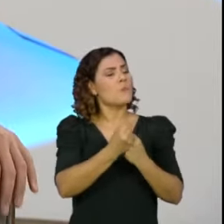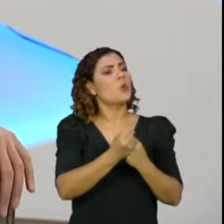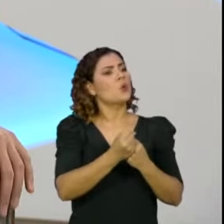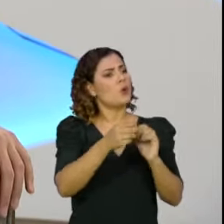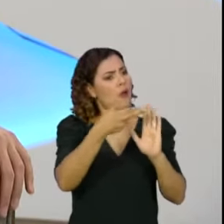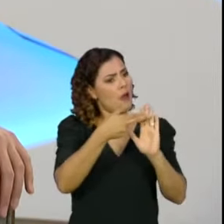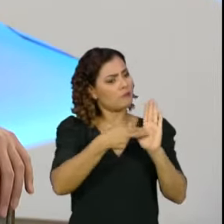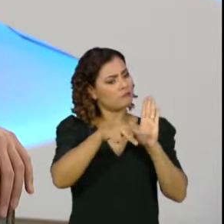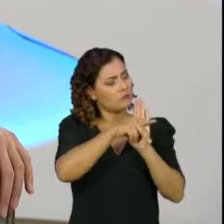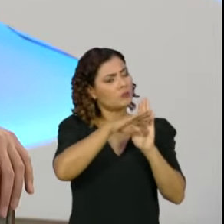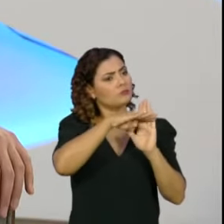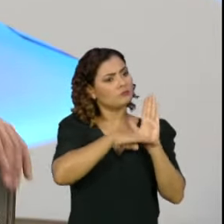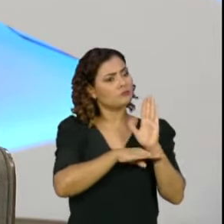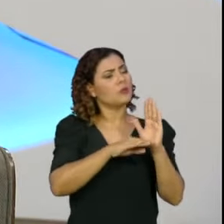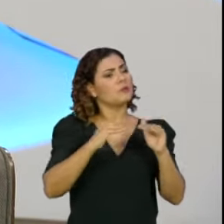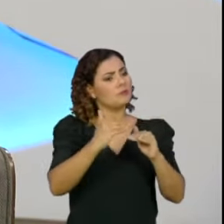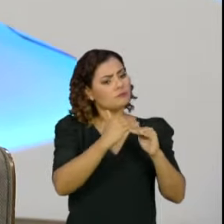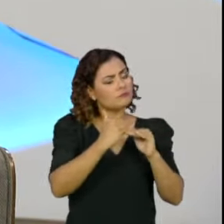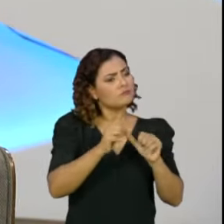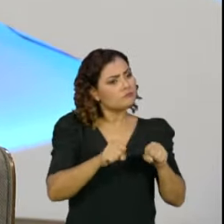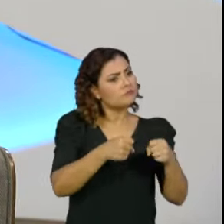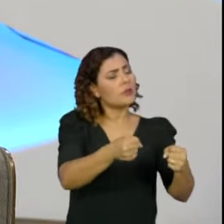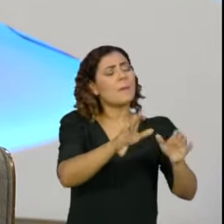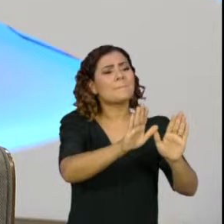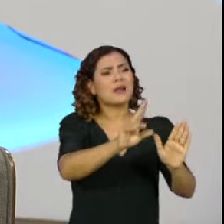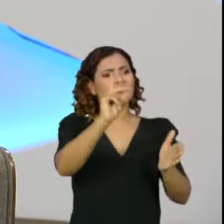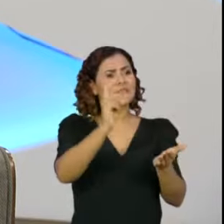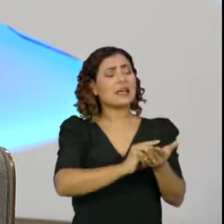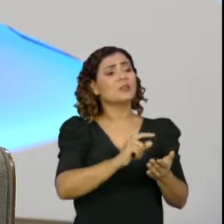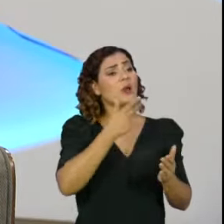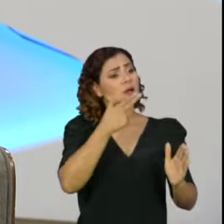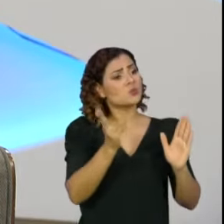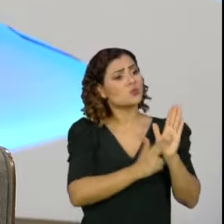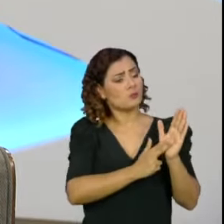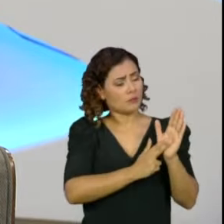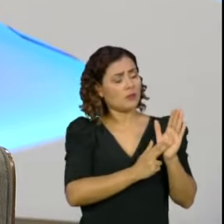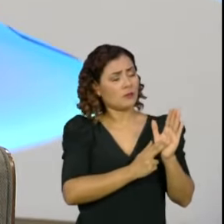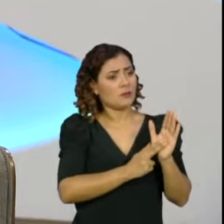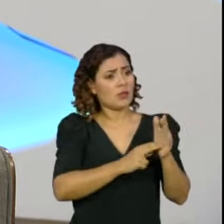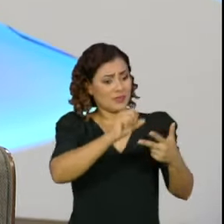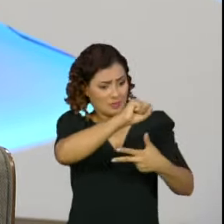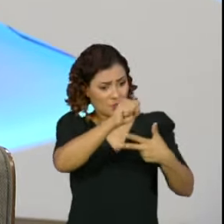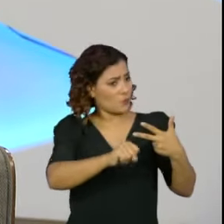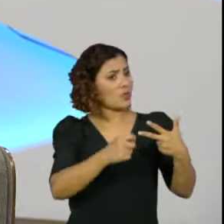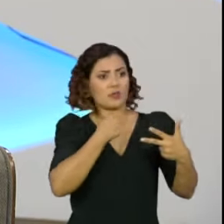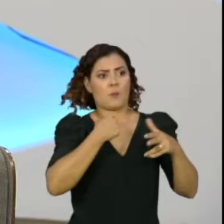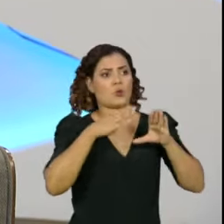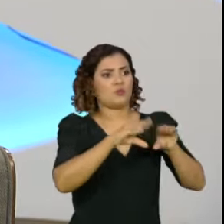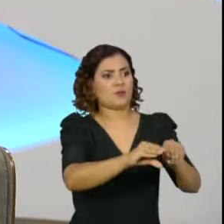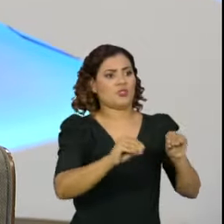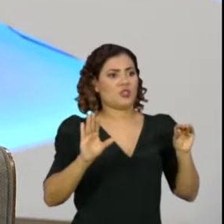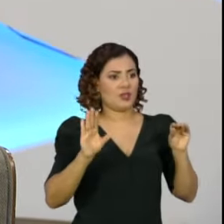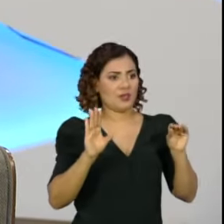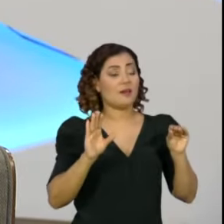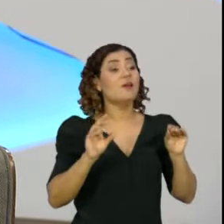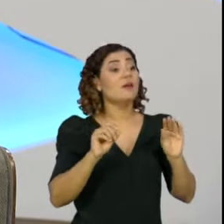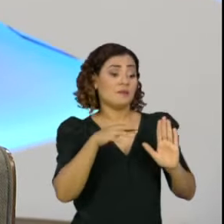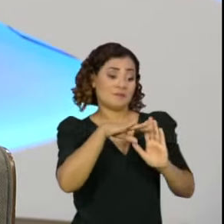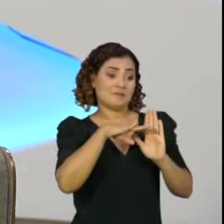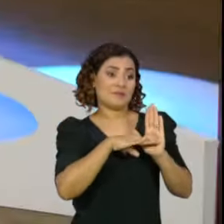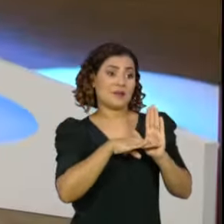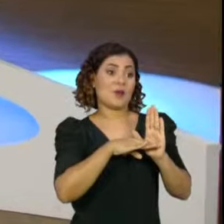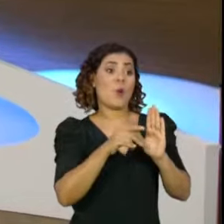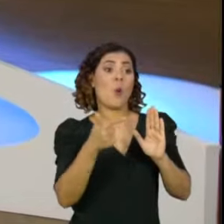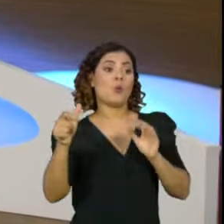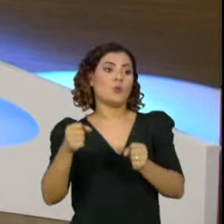prerrogativas dos senadores. Mas há também o de reconhecer que os poderes não podem interferir nas atribuições de outro